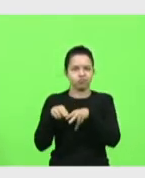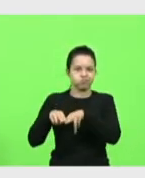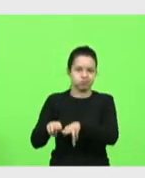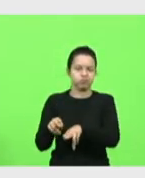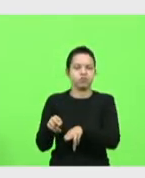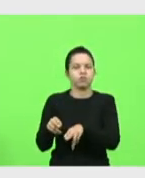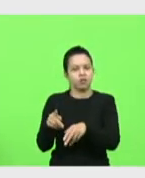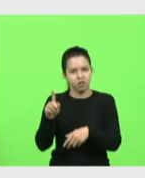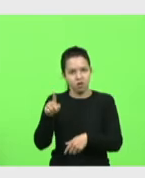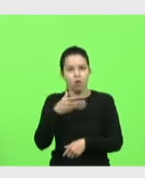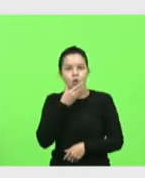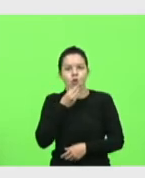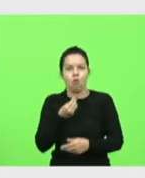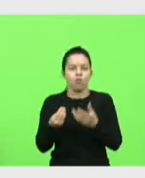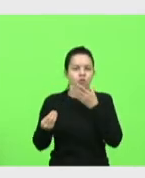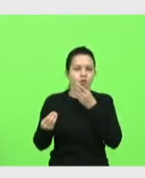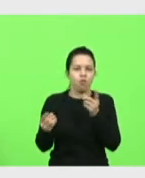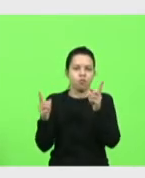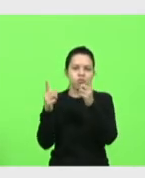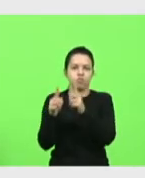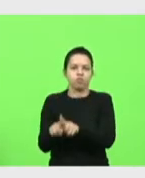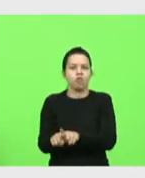esse é o super herói desse pessoal